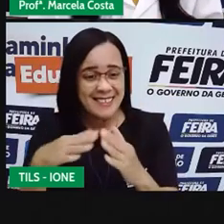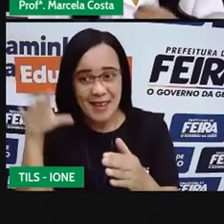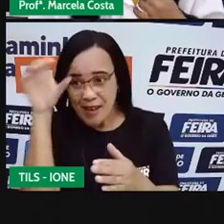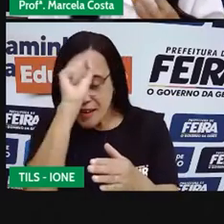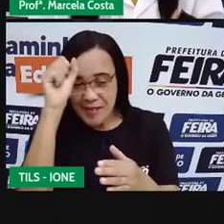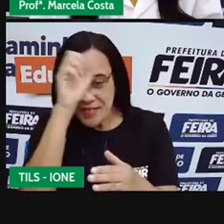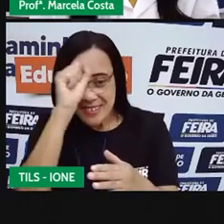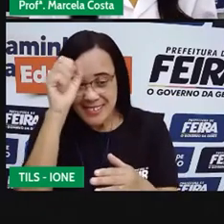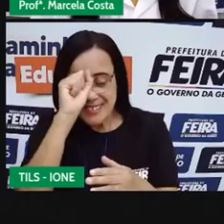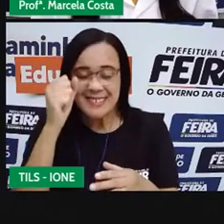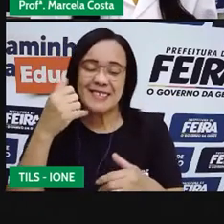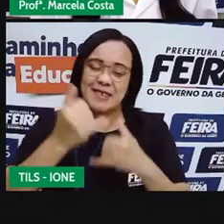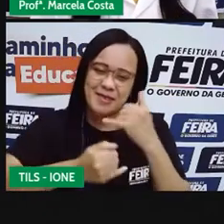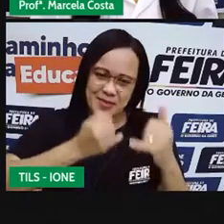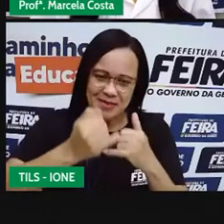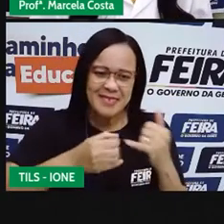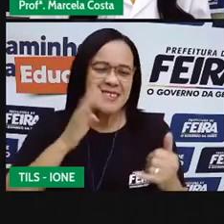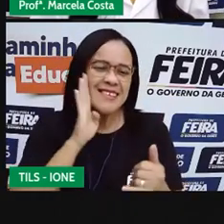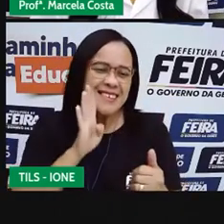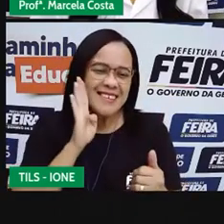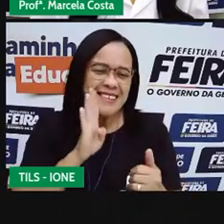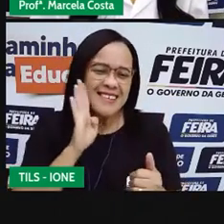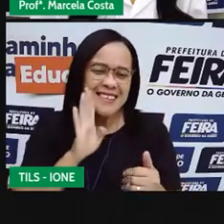brincar e se divertir ao mesmo tempo.